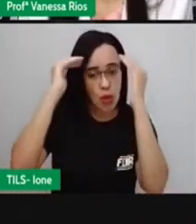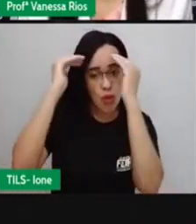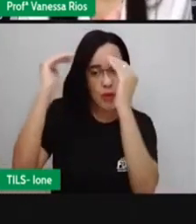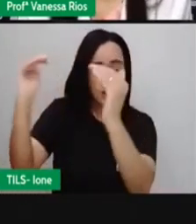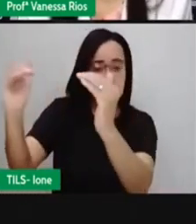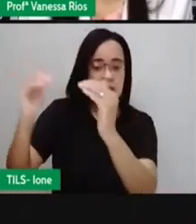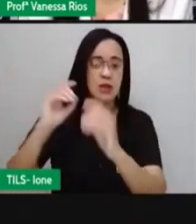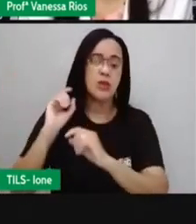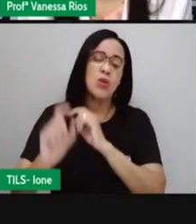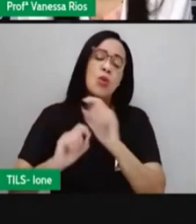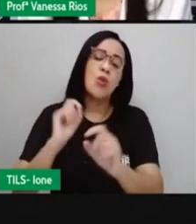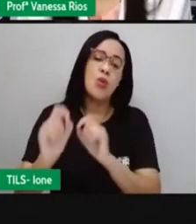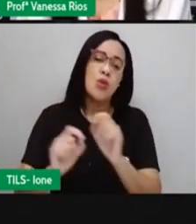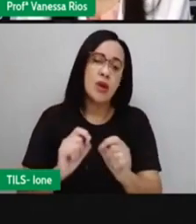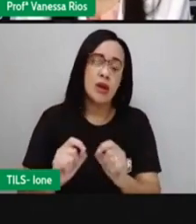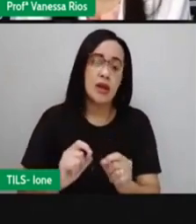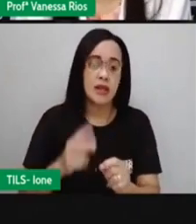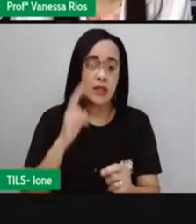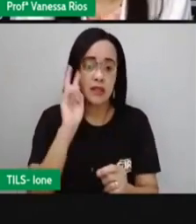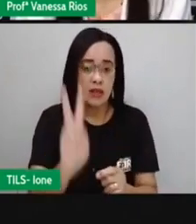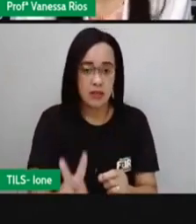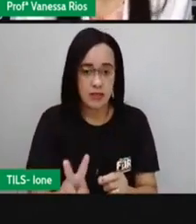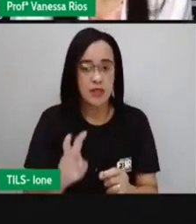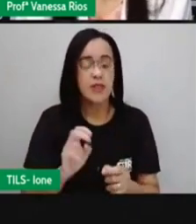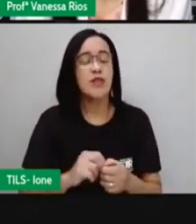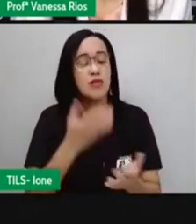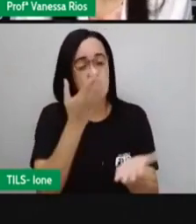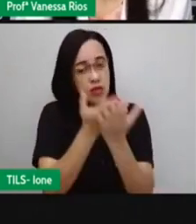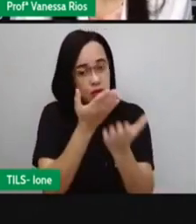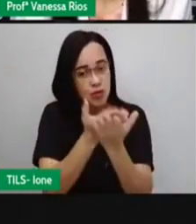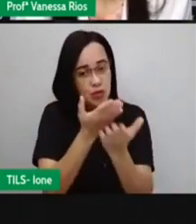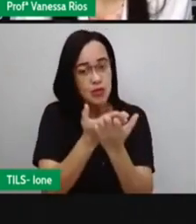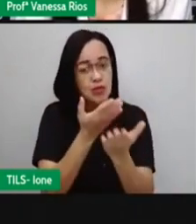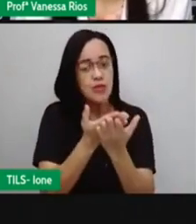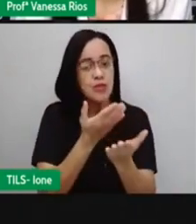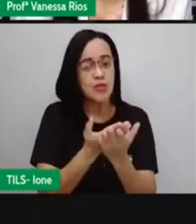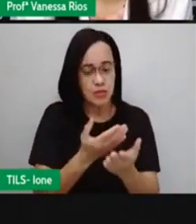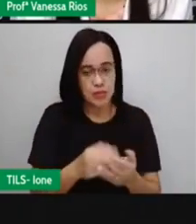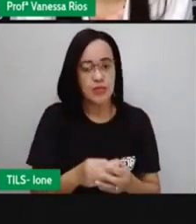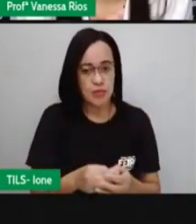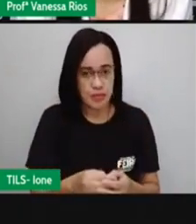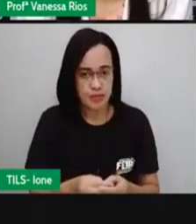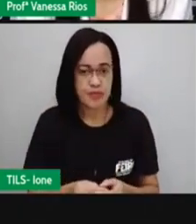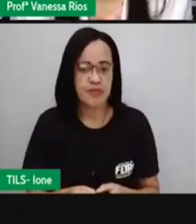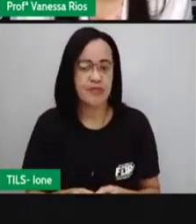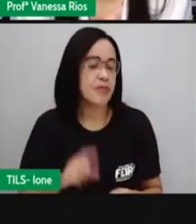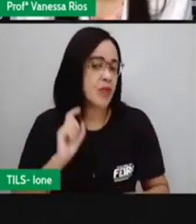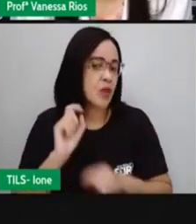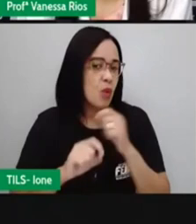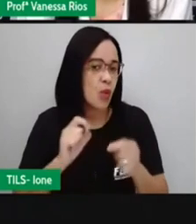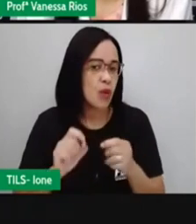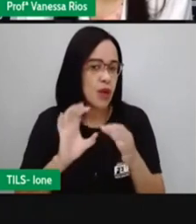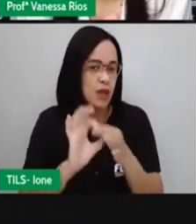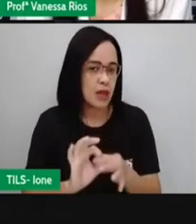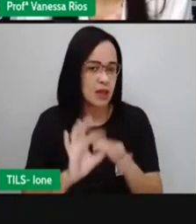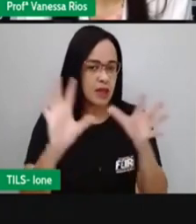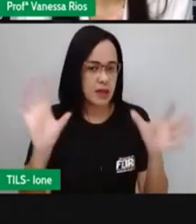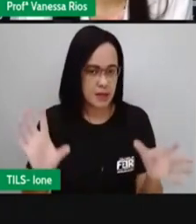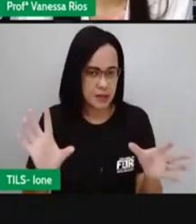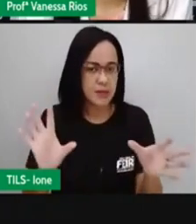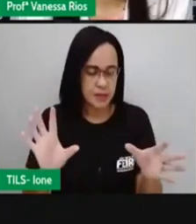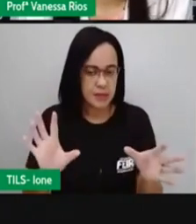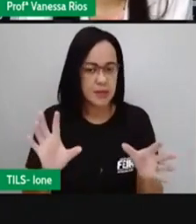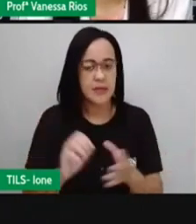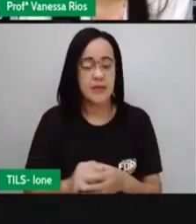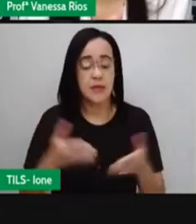viu, já definiu, já estudou sobre democracia. E é onde o povo, né?